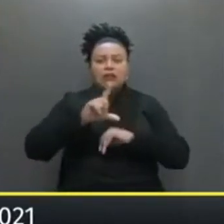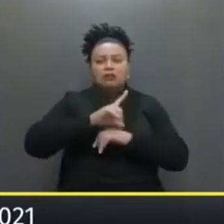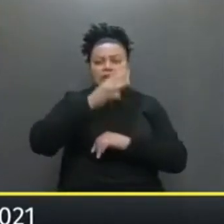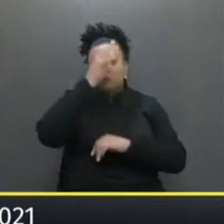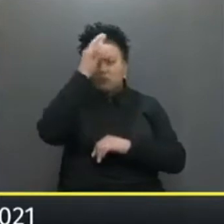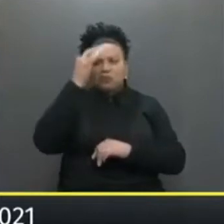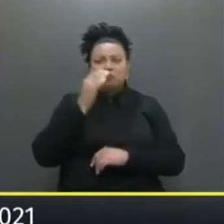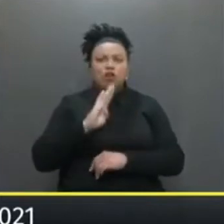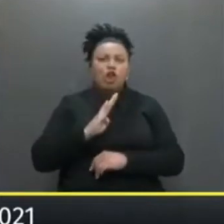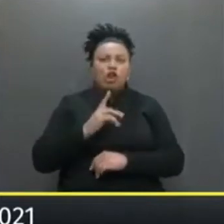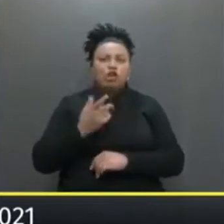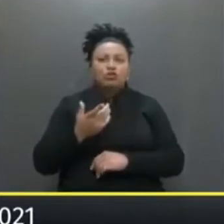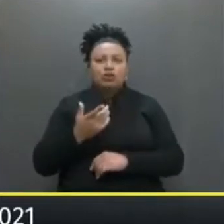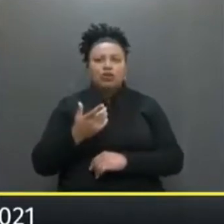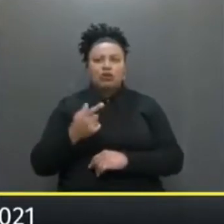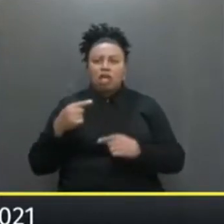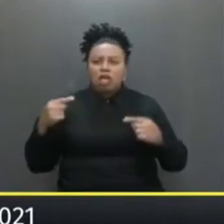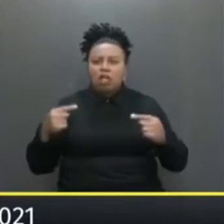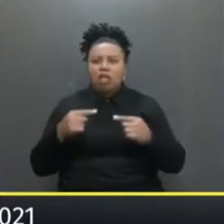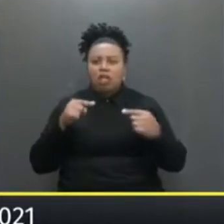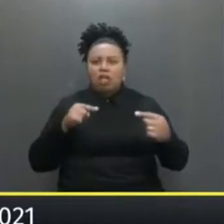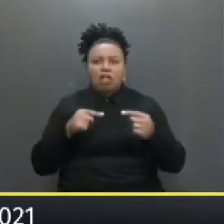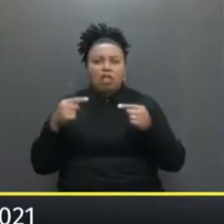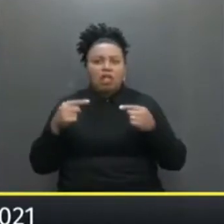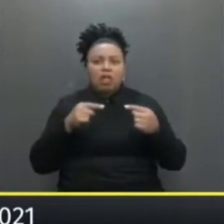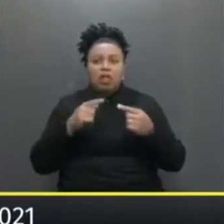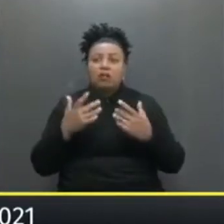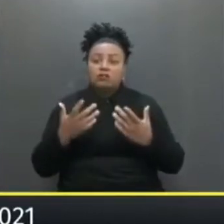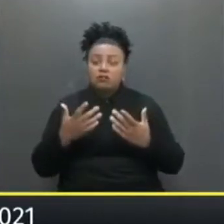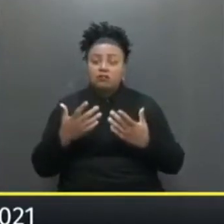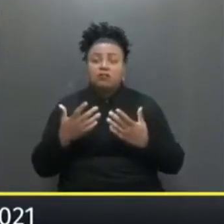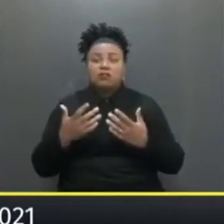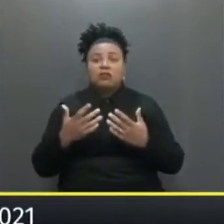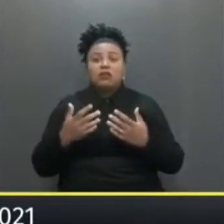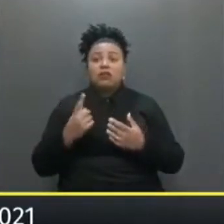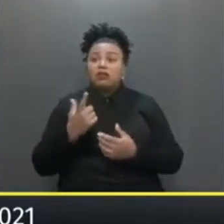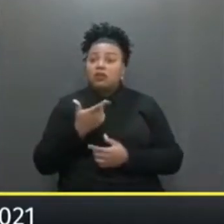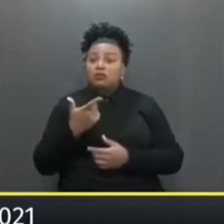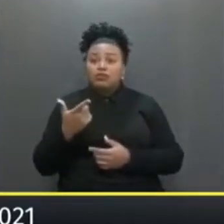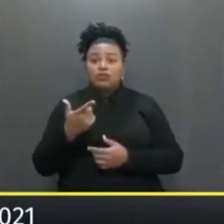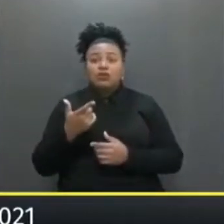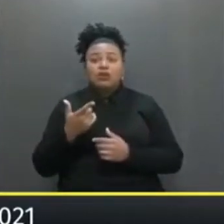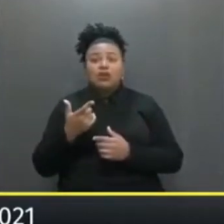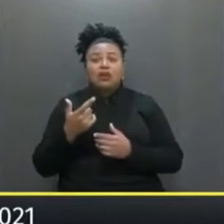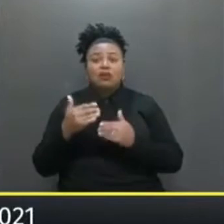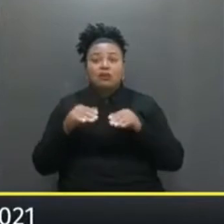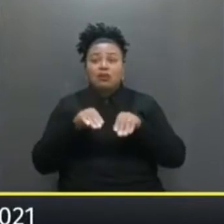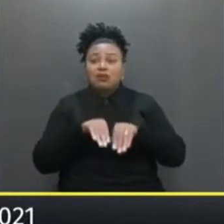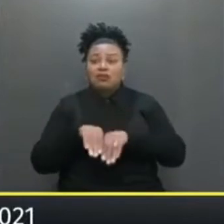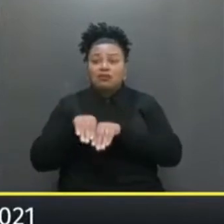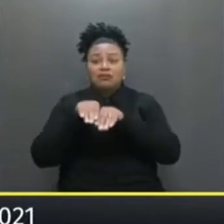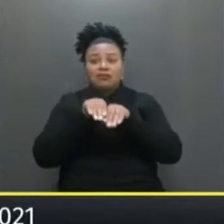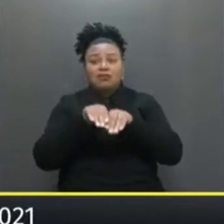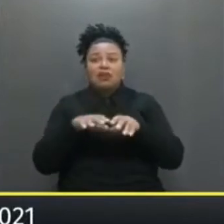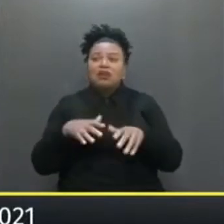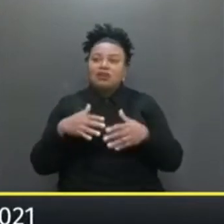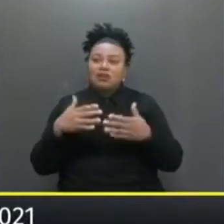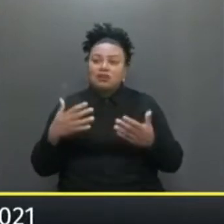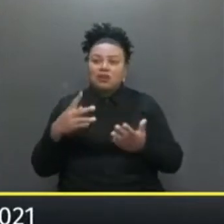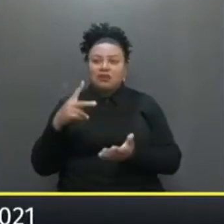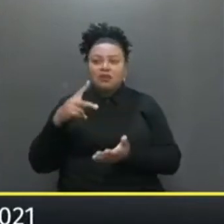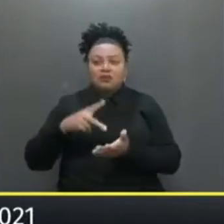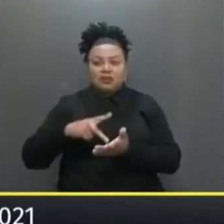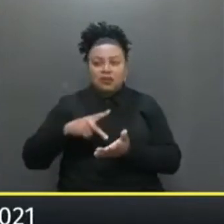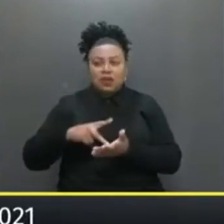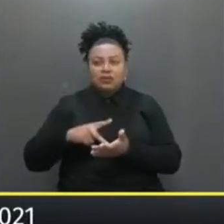Questões biológicas E a gente Só ficava Nesse Se degladiando E não chegava A um denominador comum Então realmente